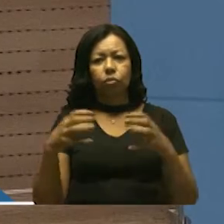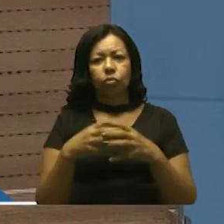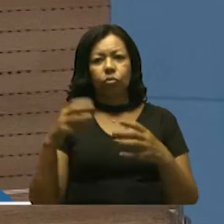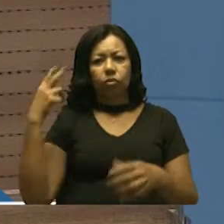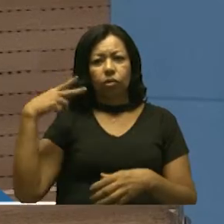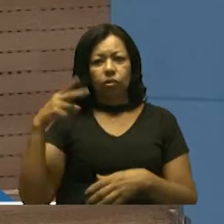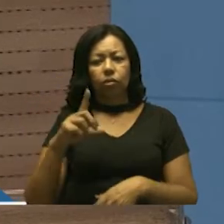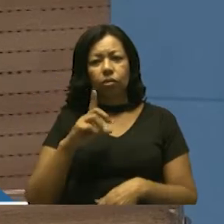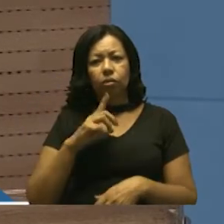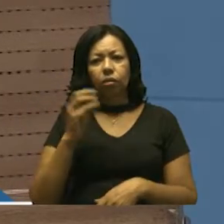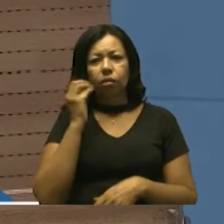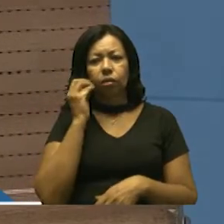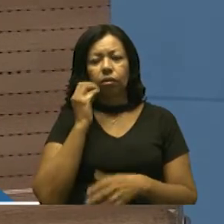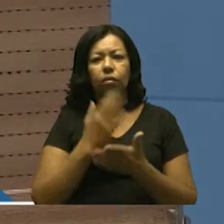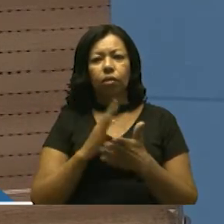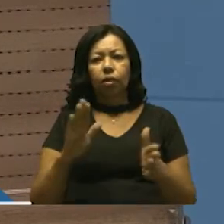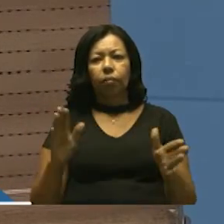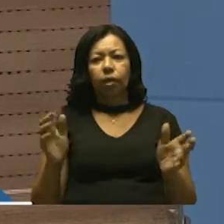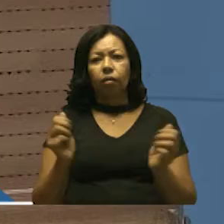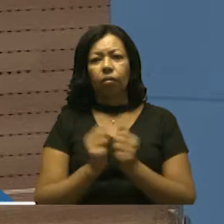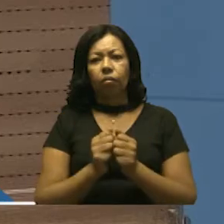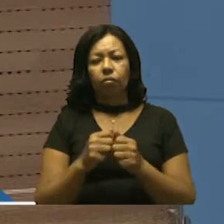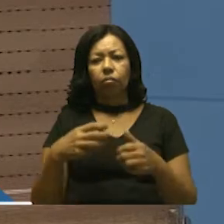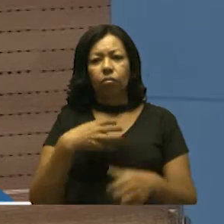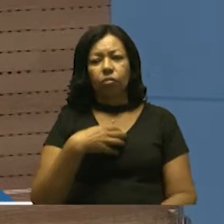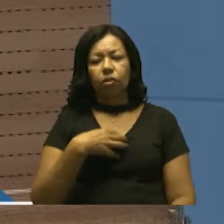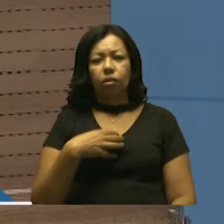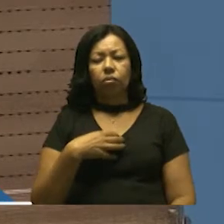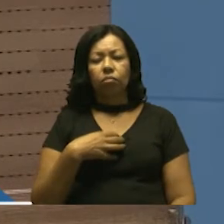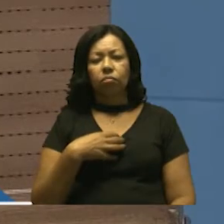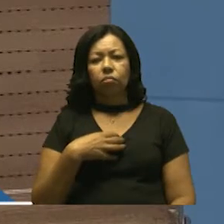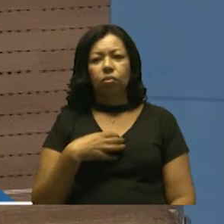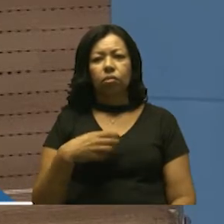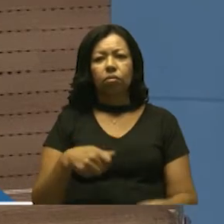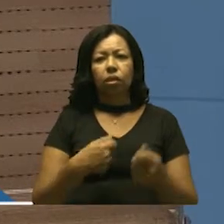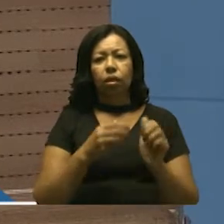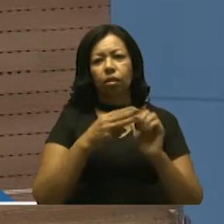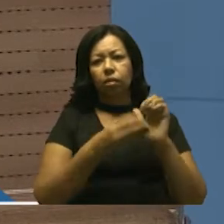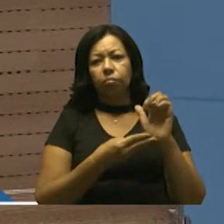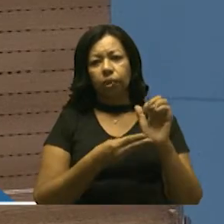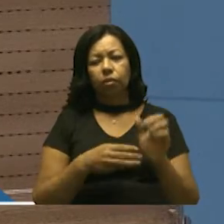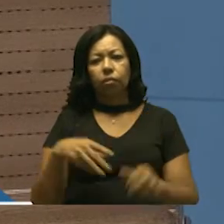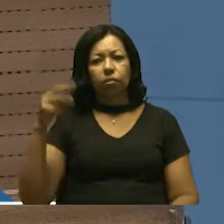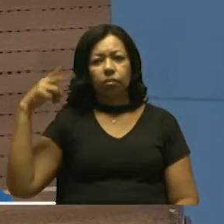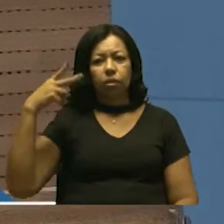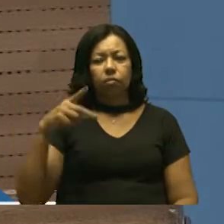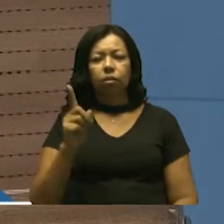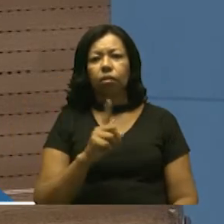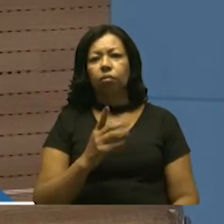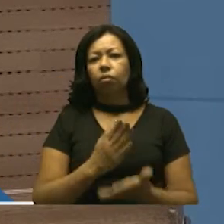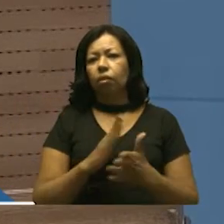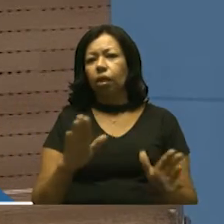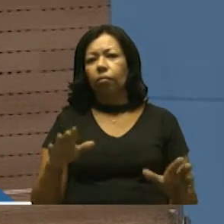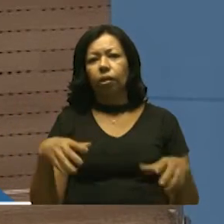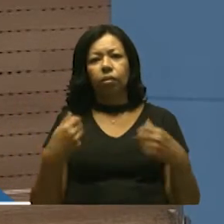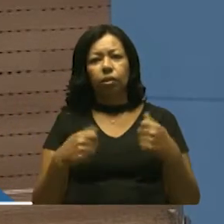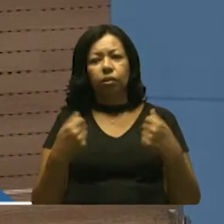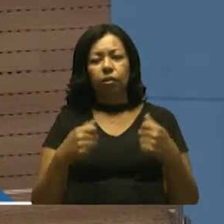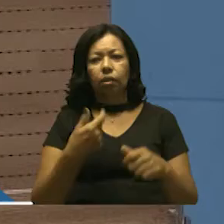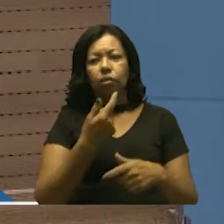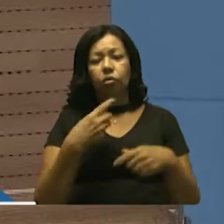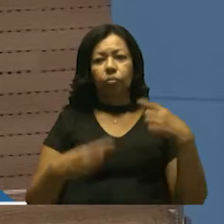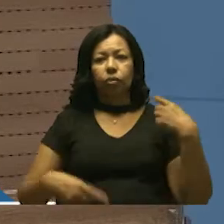tentado combater através de uma ação paliativa, que são as nossas emendas impositivas, que não suprem a necessidade de uma política